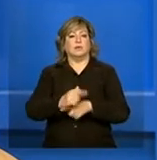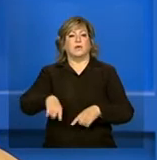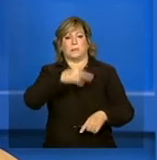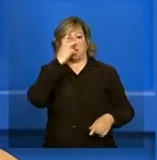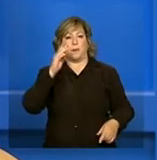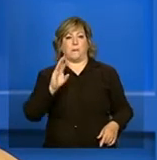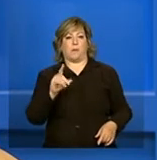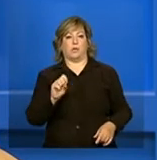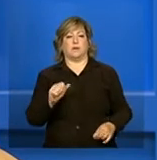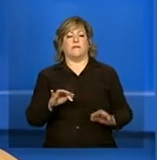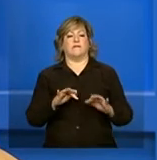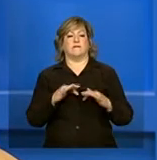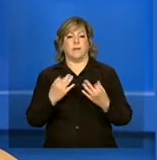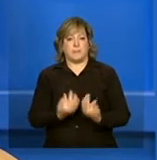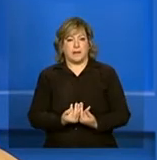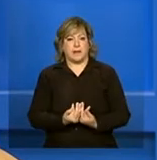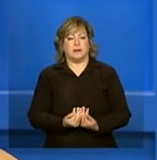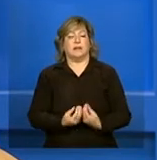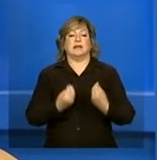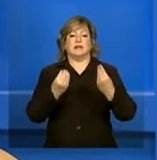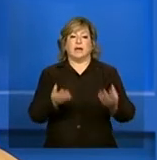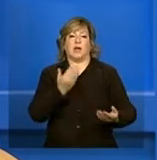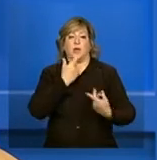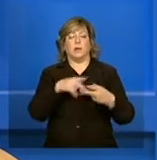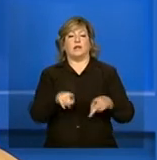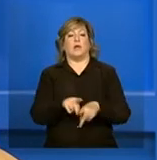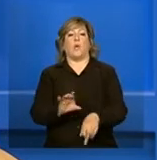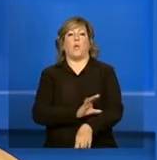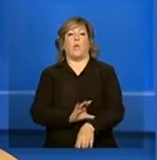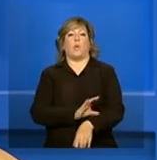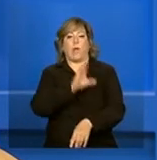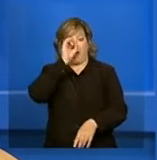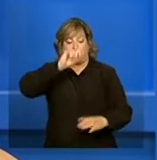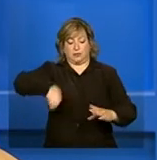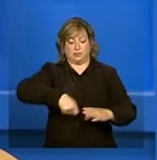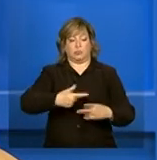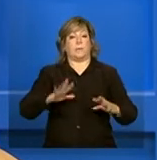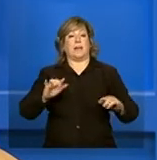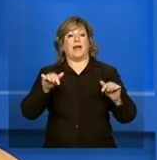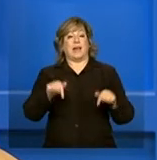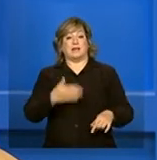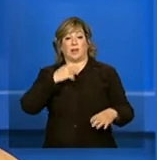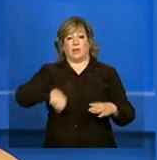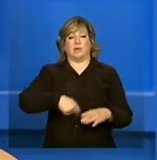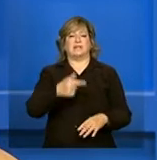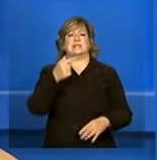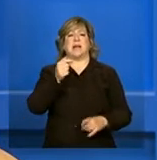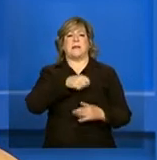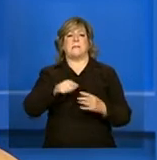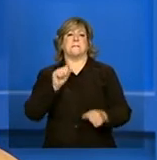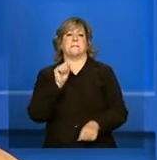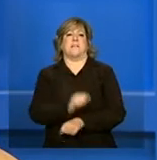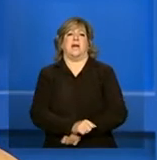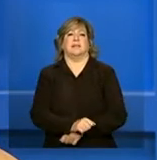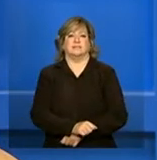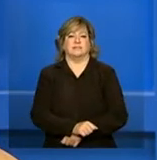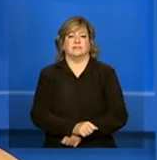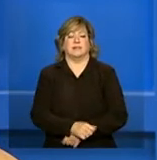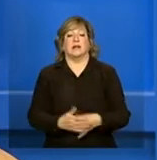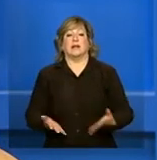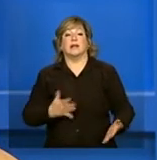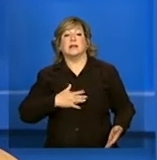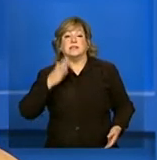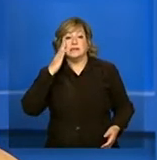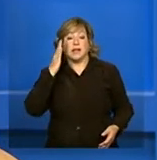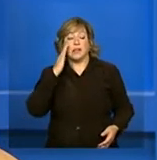oferecíamos refeições e cursos de culinária. O problema é que essa cozinha está paralisada há sete meses e nós gostaríamos de saber